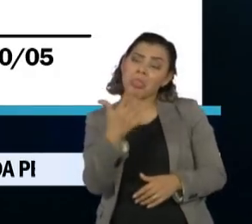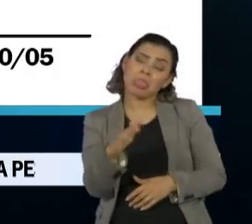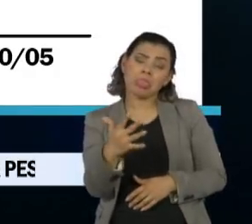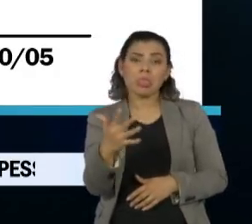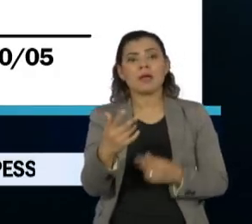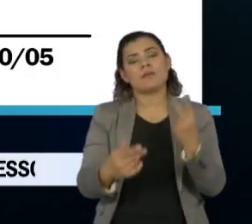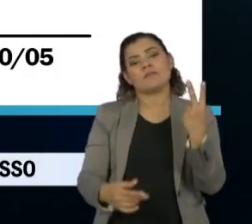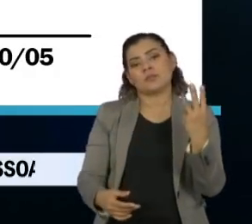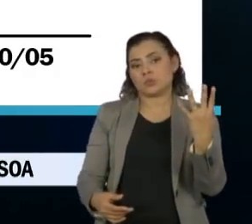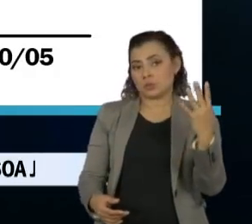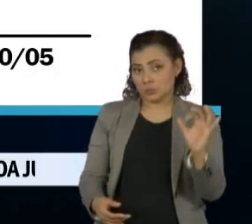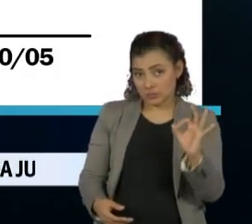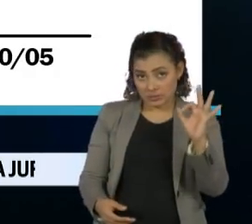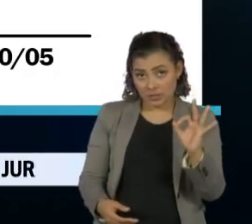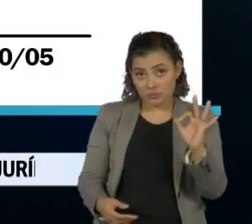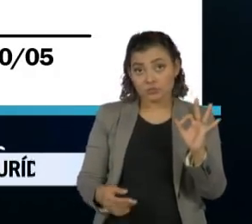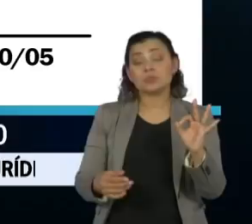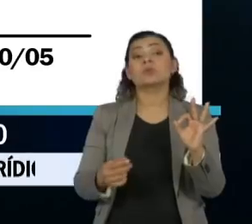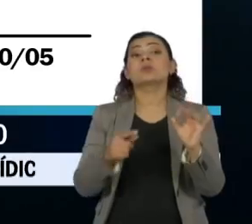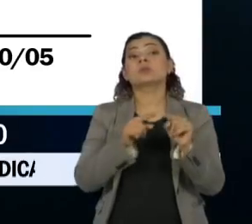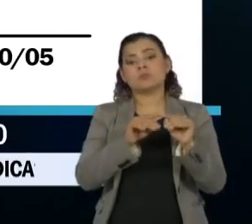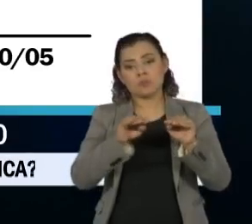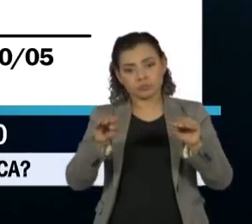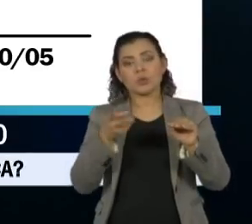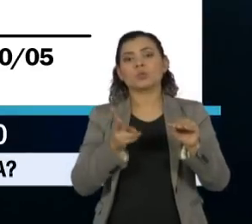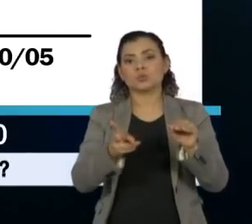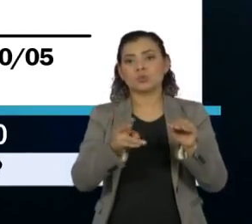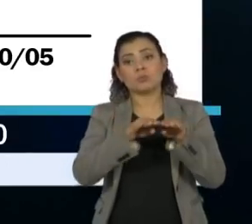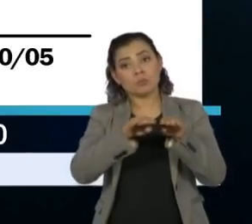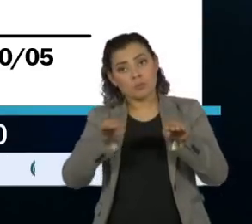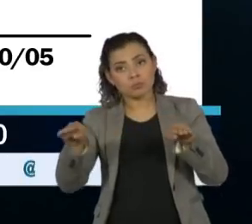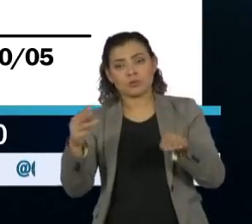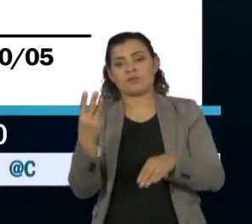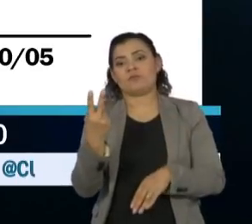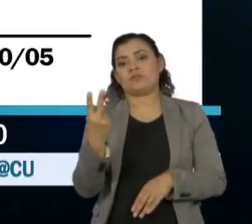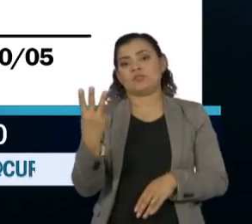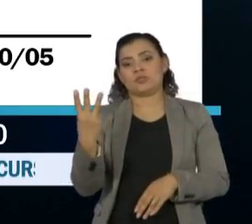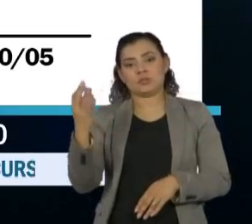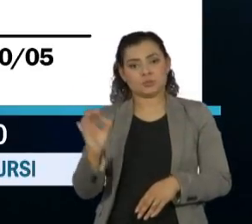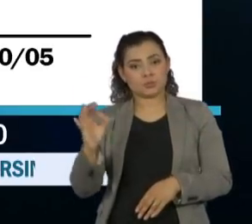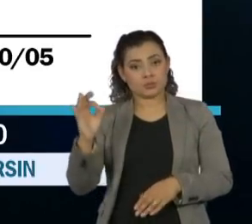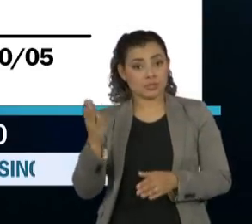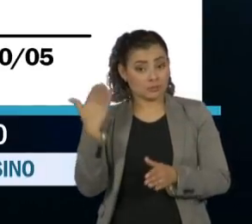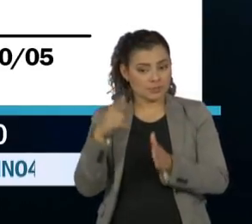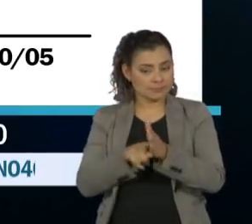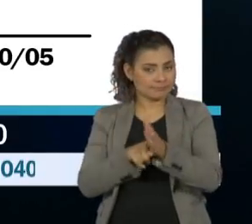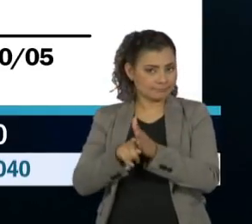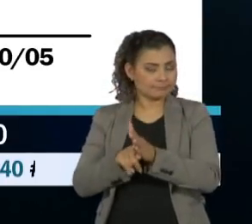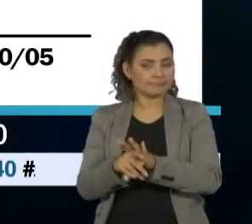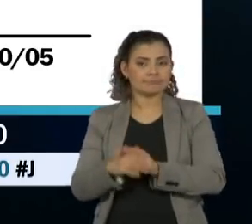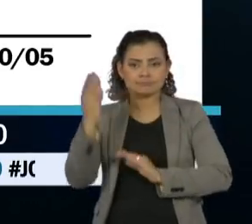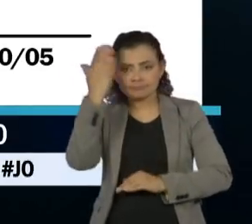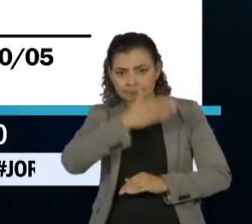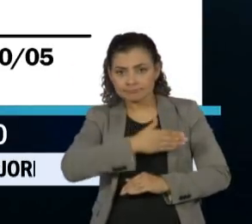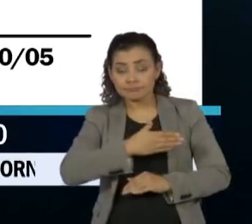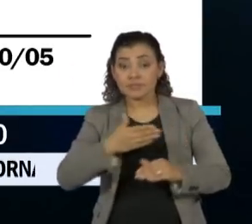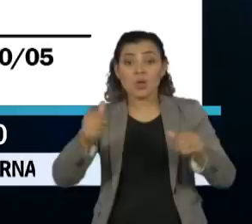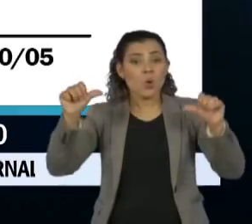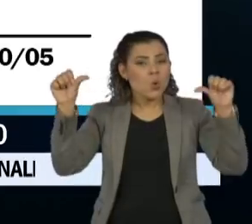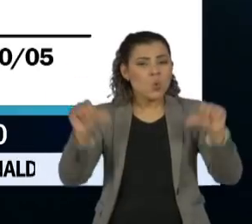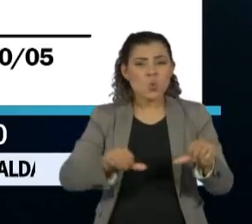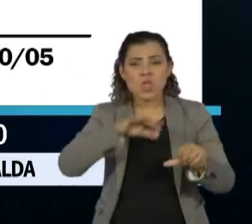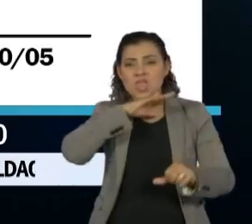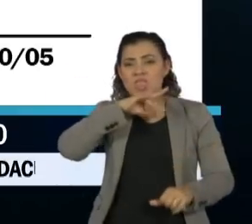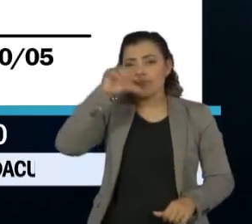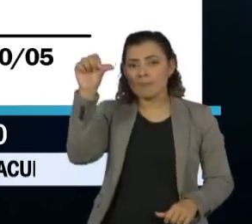24%. Em seguida, o número se manteve e estava em 23% na última pesquisa. A avaliação ruim ou